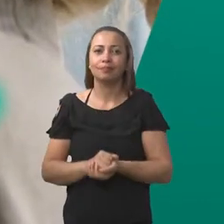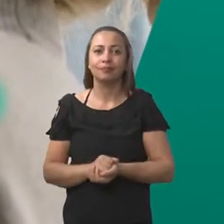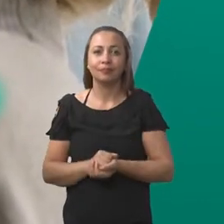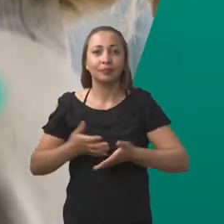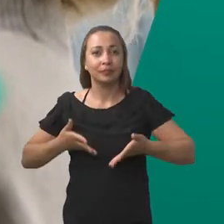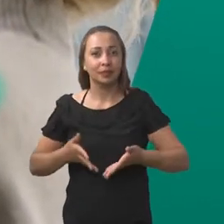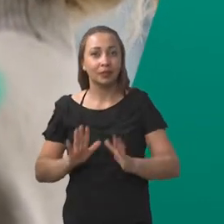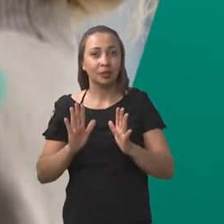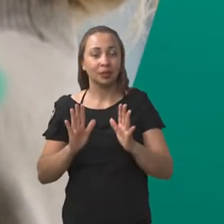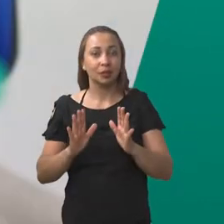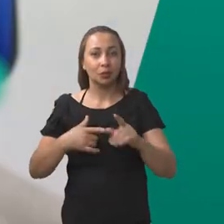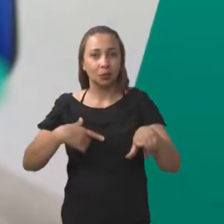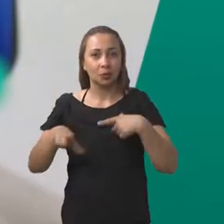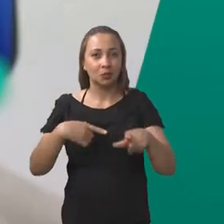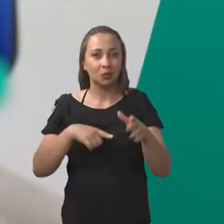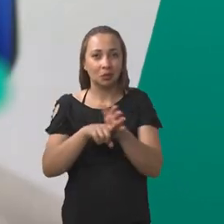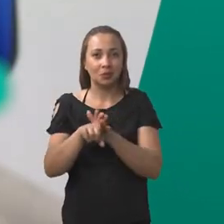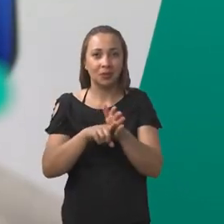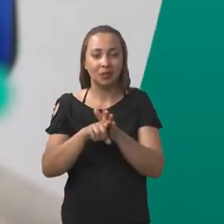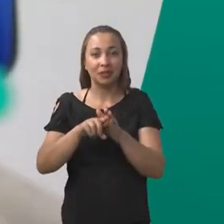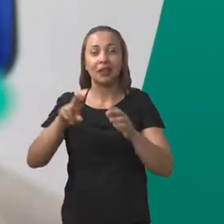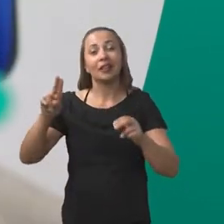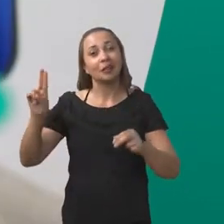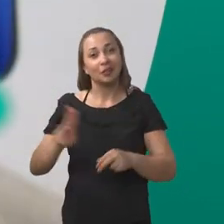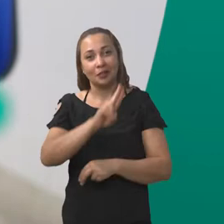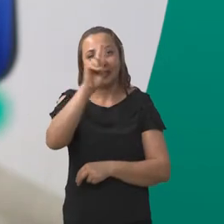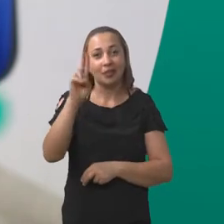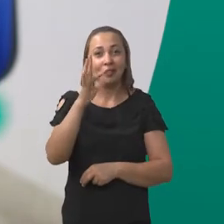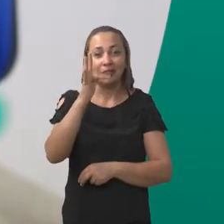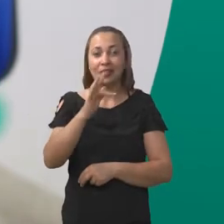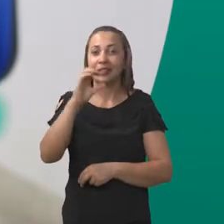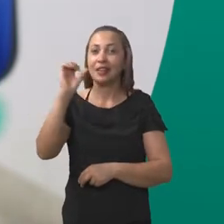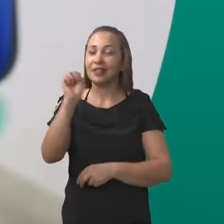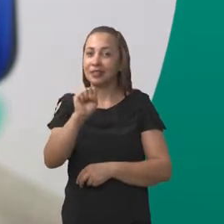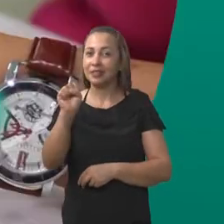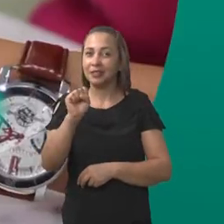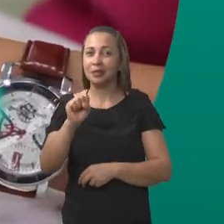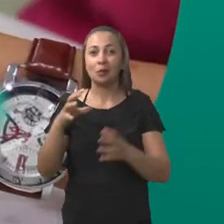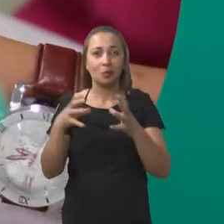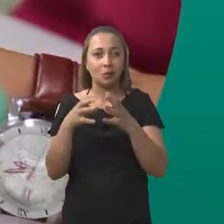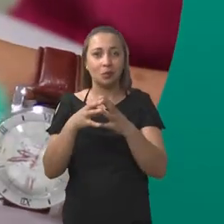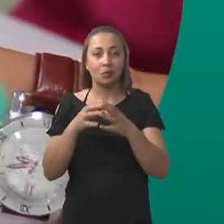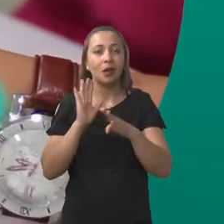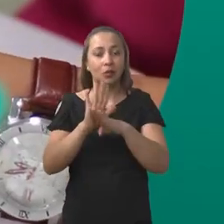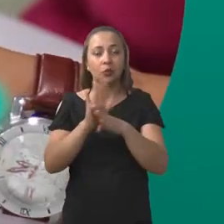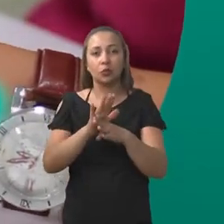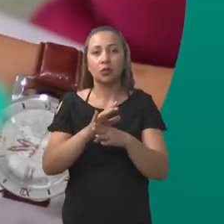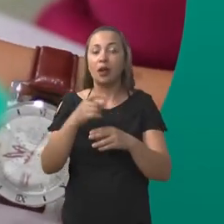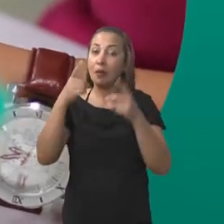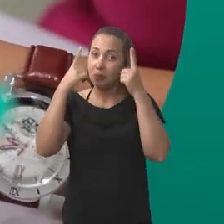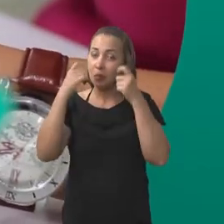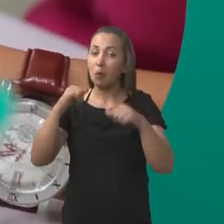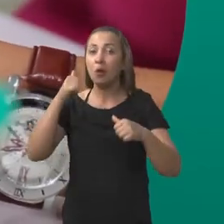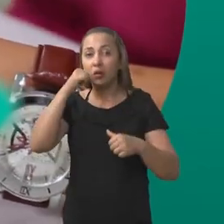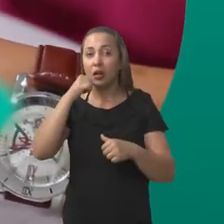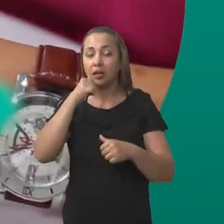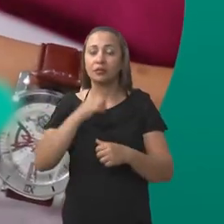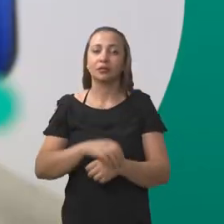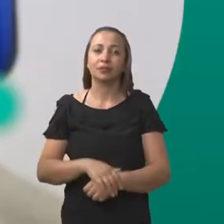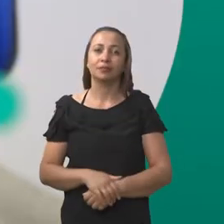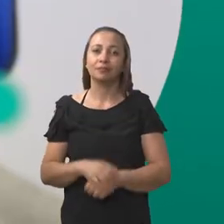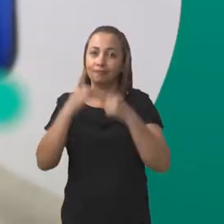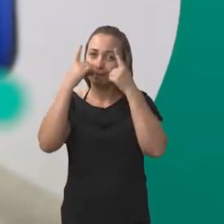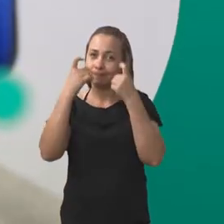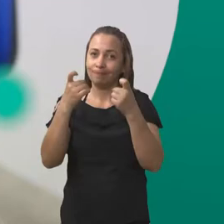contaminadas pela Covid. Nascido de um trabalho de pesquisa da Universidade Federal de Sergipe, grupo atende